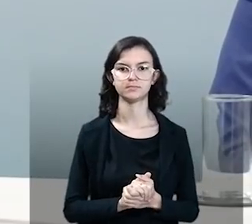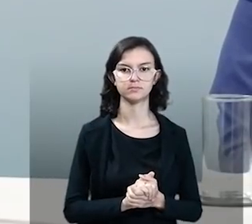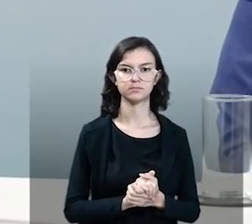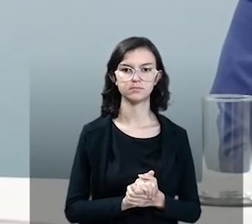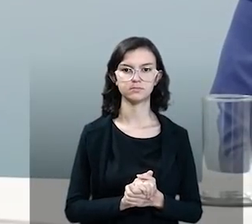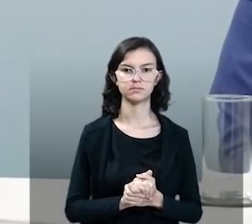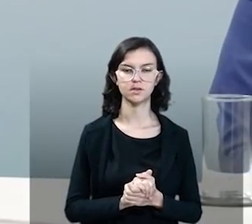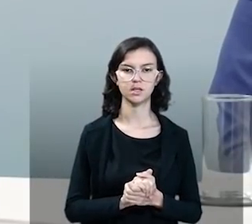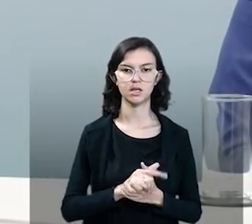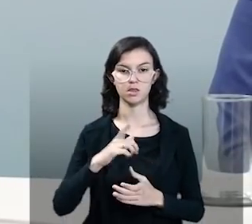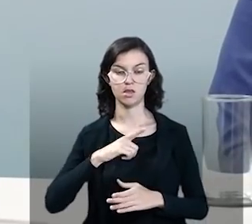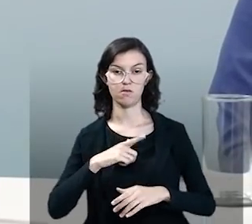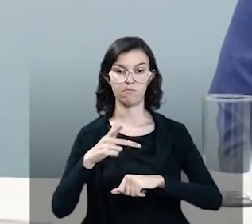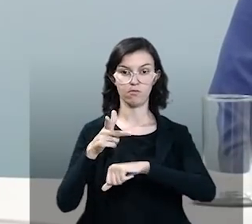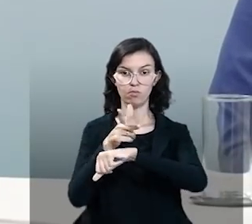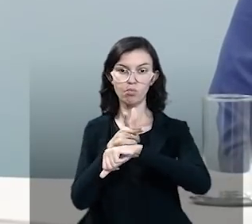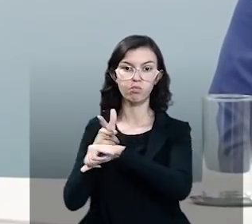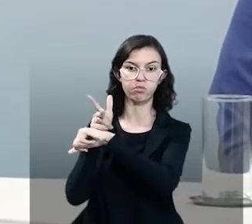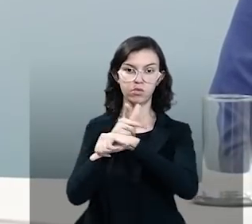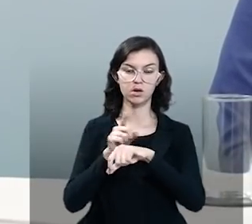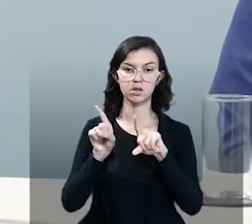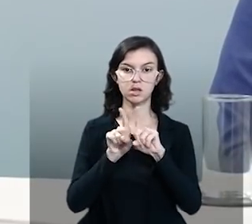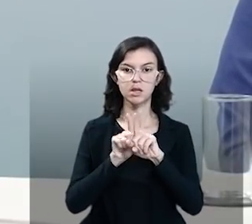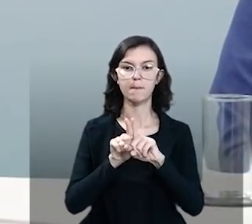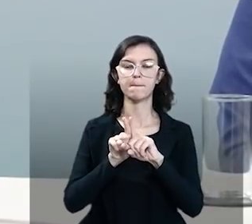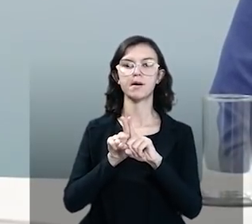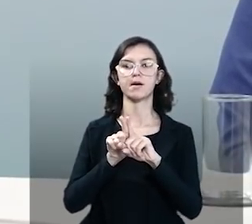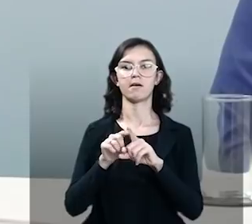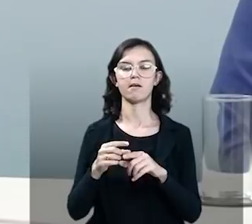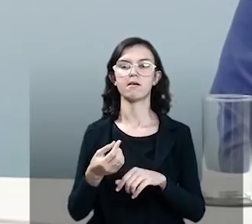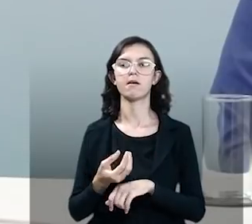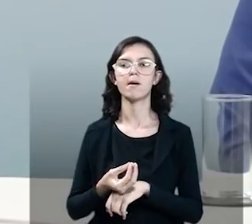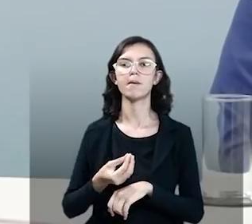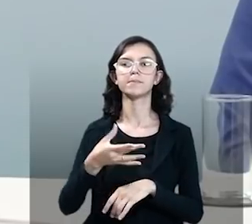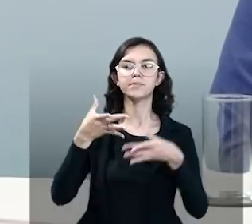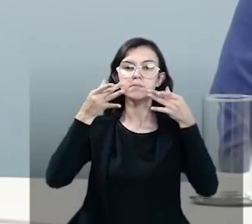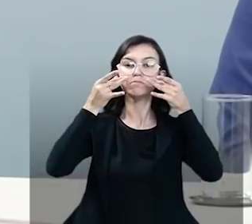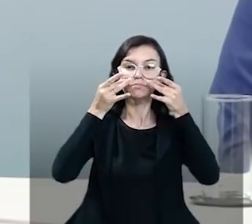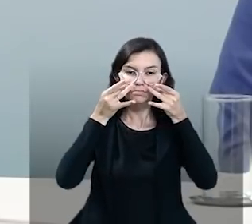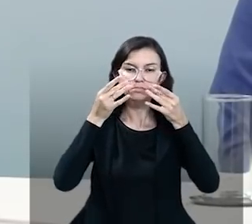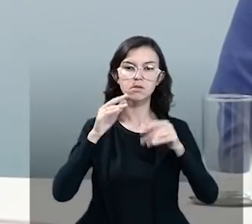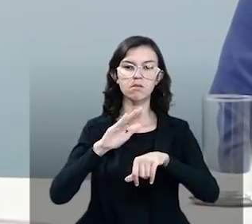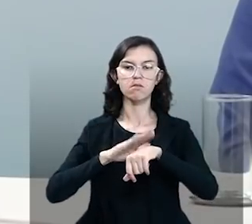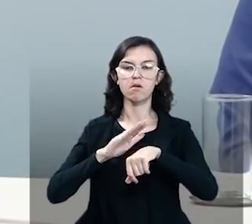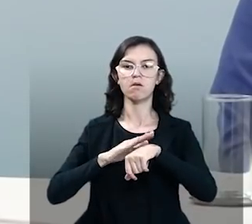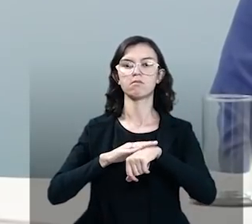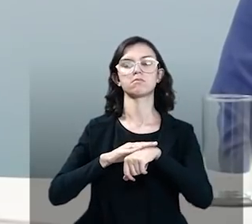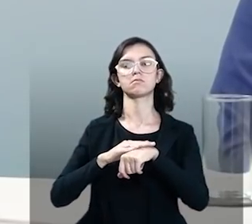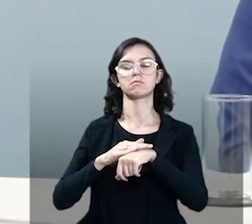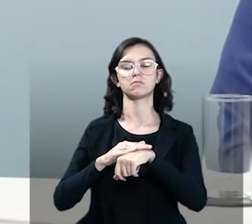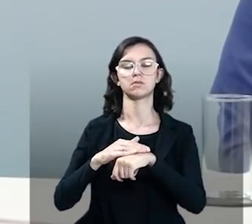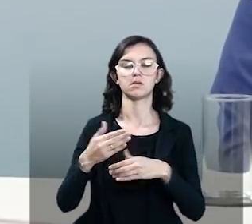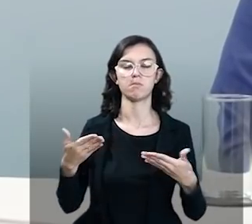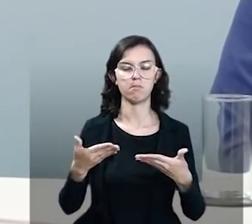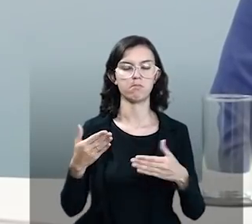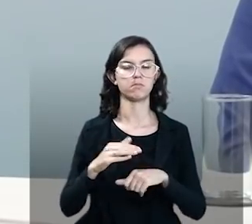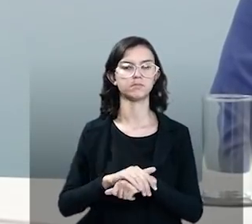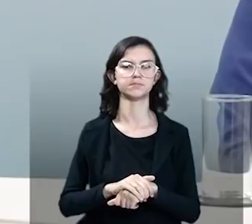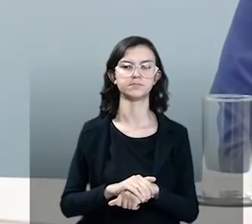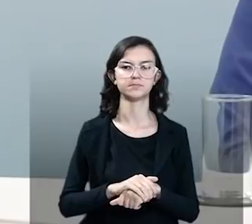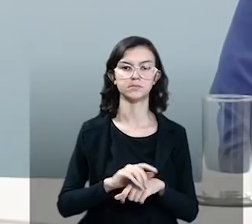Para além dos vídeos, nós temos também as transmissões ao vivo, como já foi muito bem pontuado aqui, os podcasts que